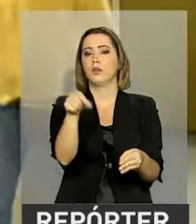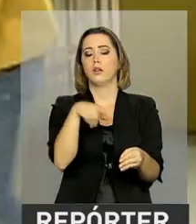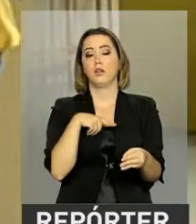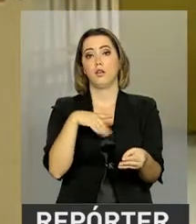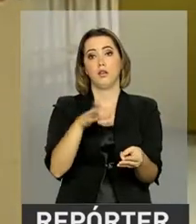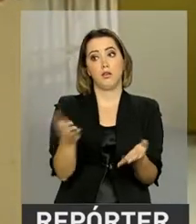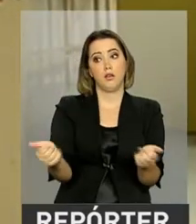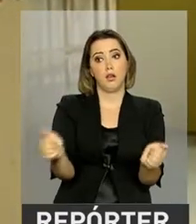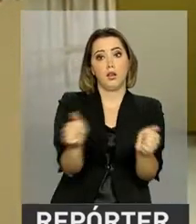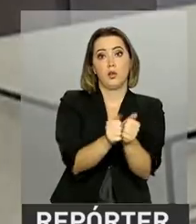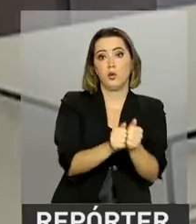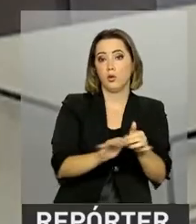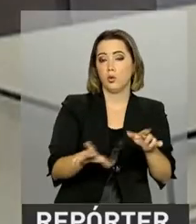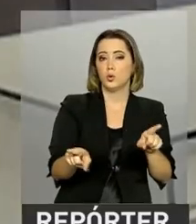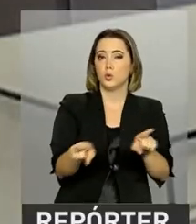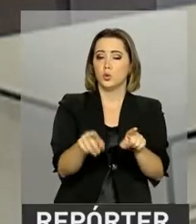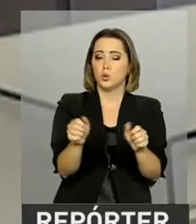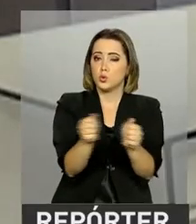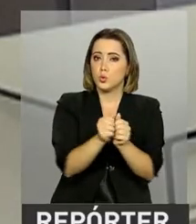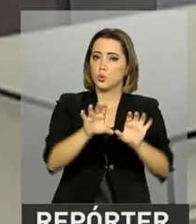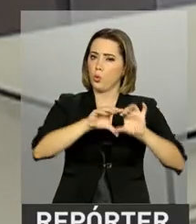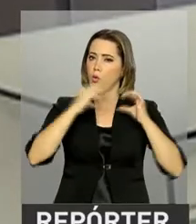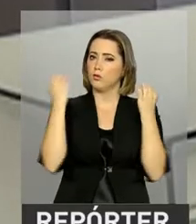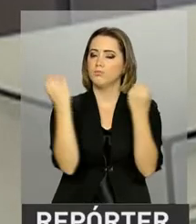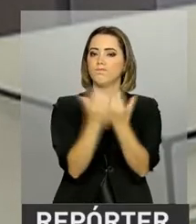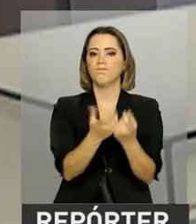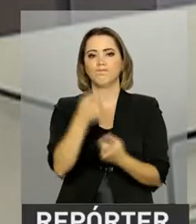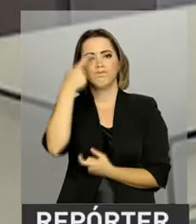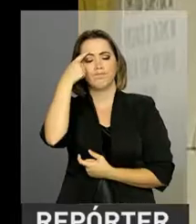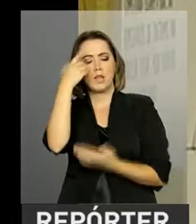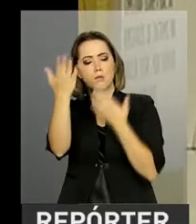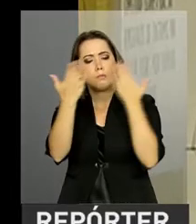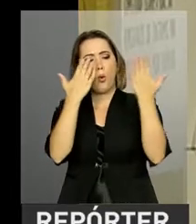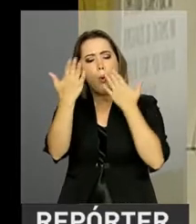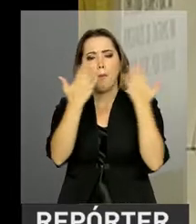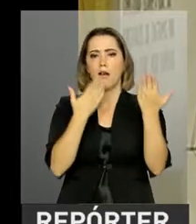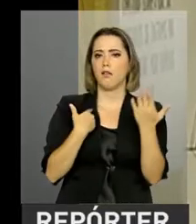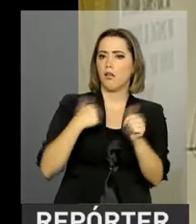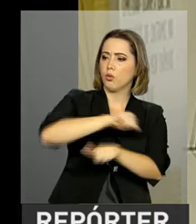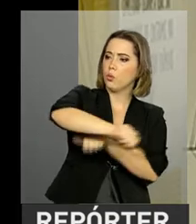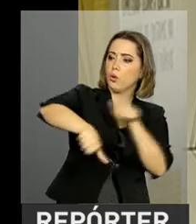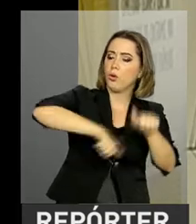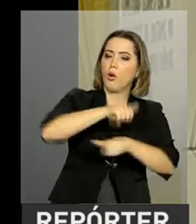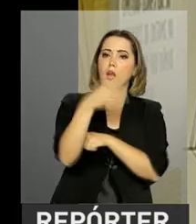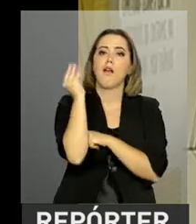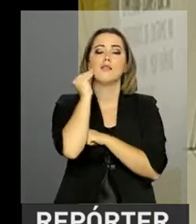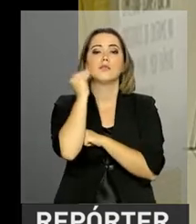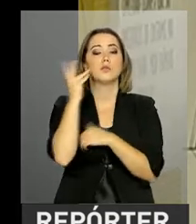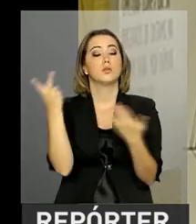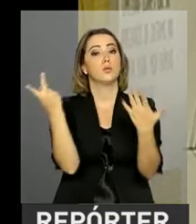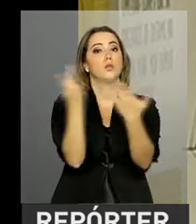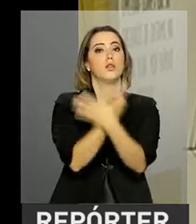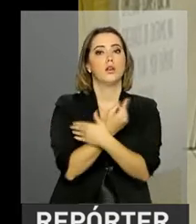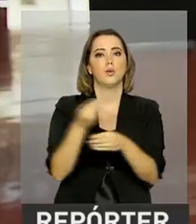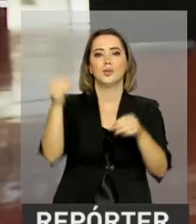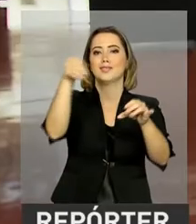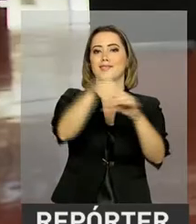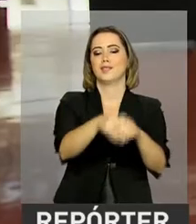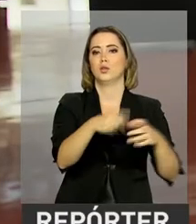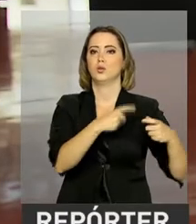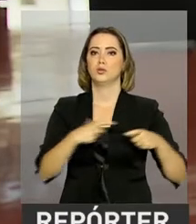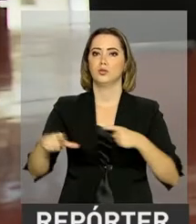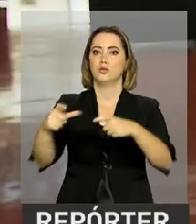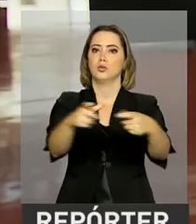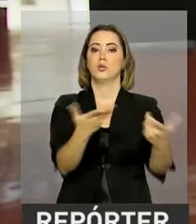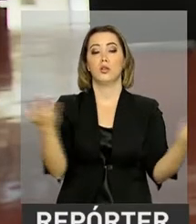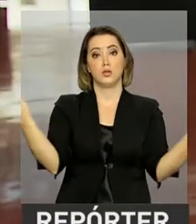se aproximem das comunidades de modo a refletir, discutir e trocar experiências sobre o que ocorre dentro dos locais que